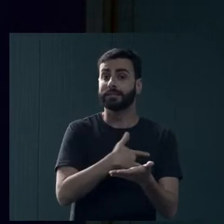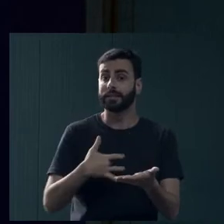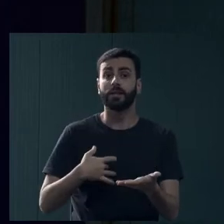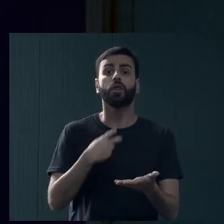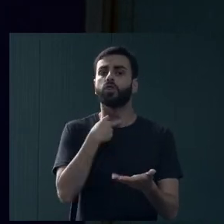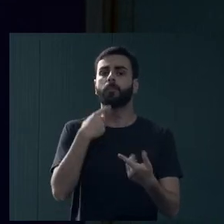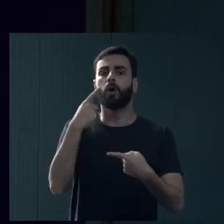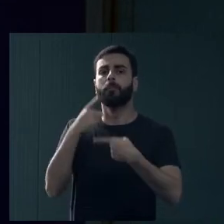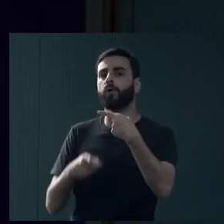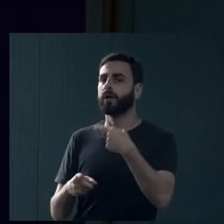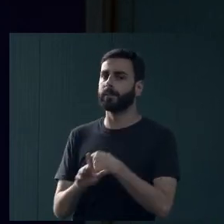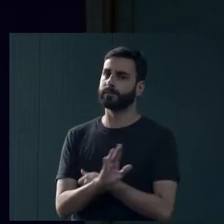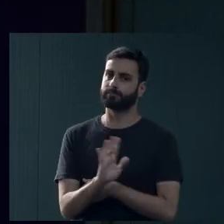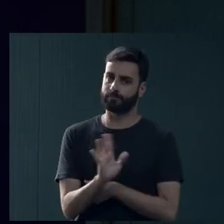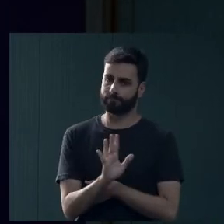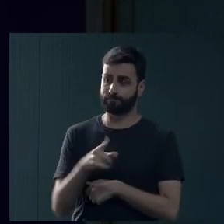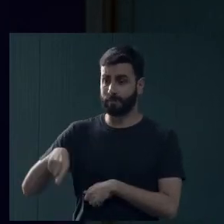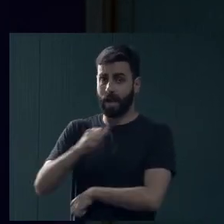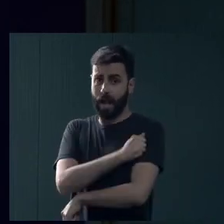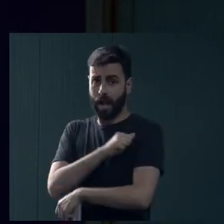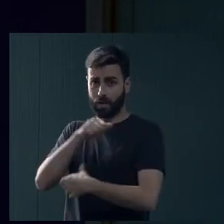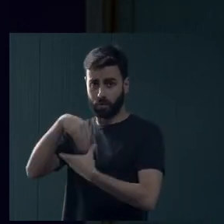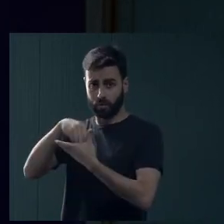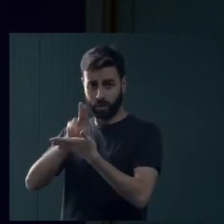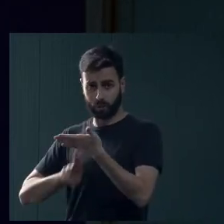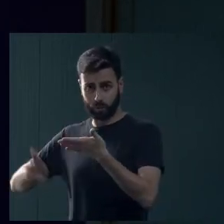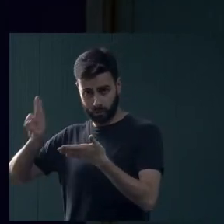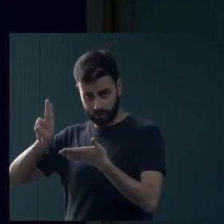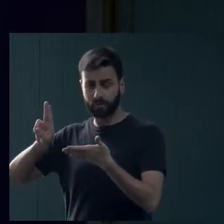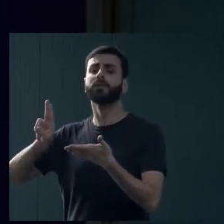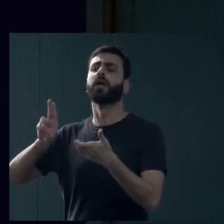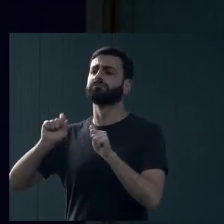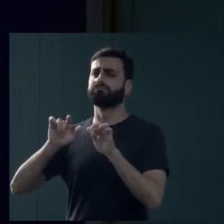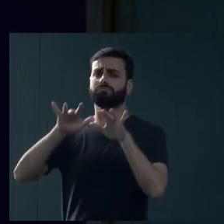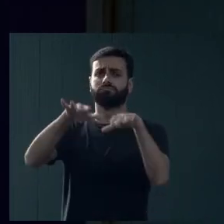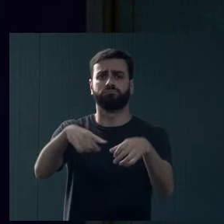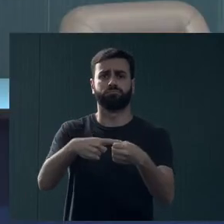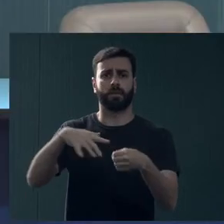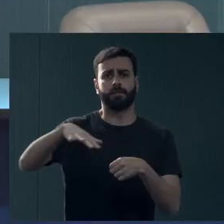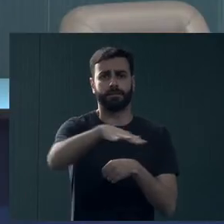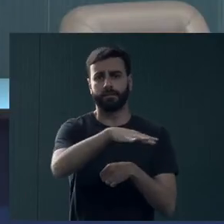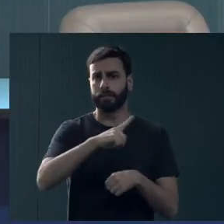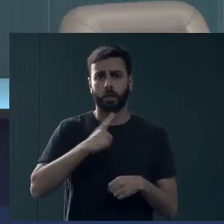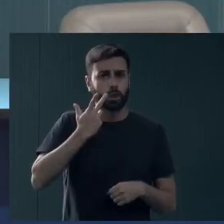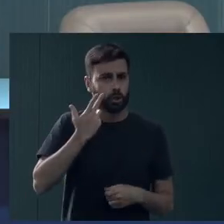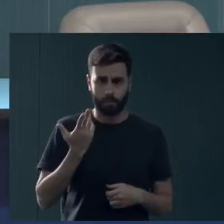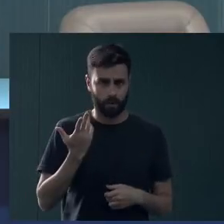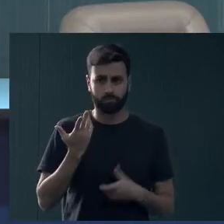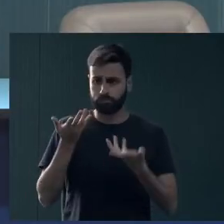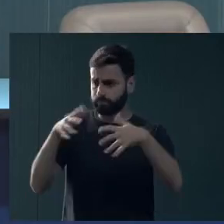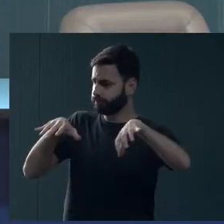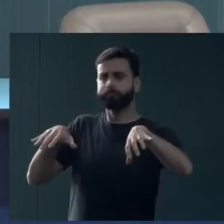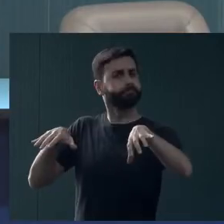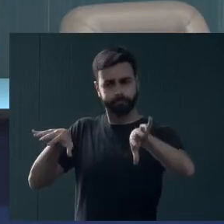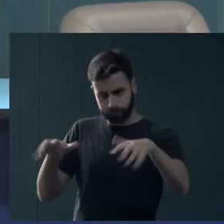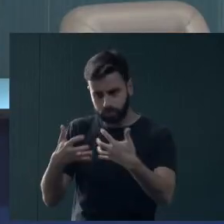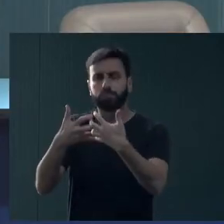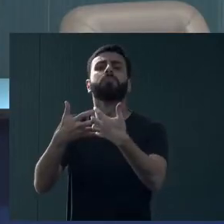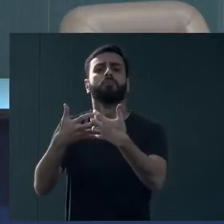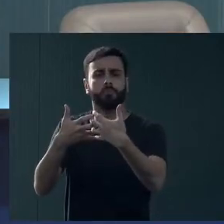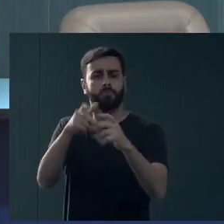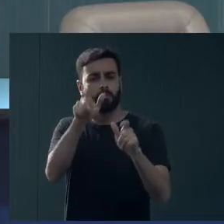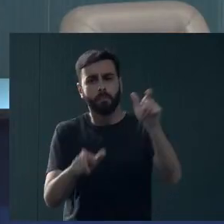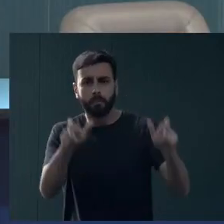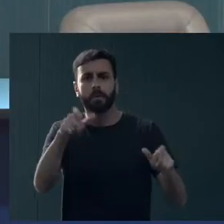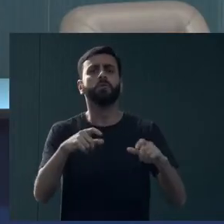atendimento para os estudantes. A gente já fez essa conversa, estamos notificando a secretaria, porque os estudantes são moradores de Viçosa, são